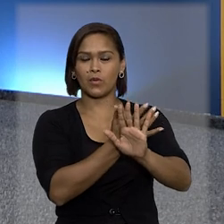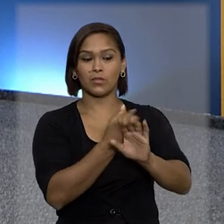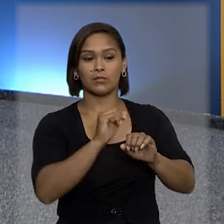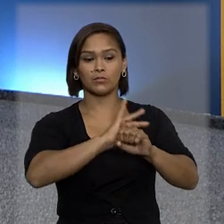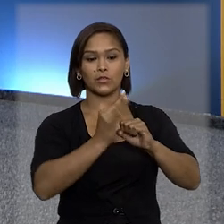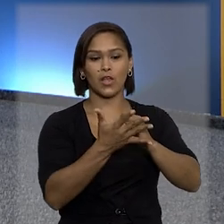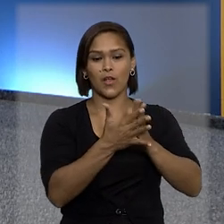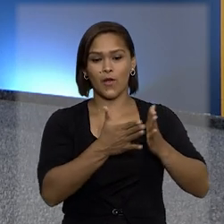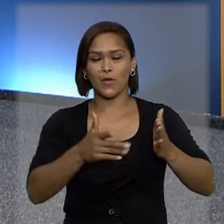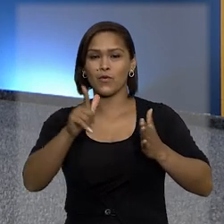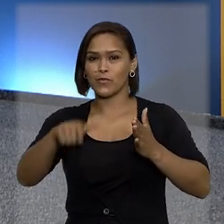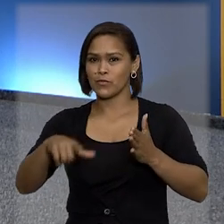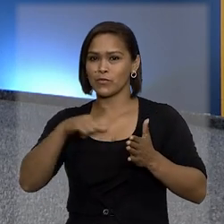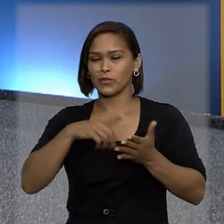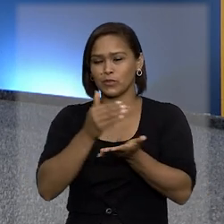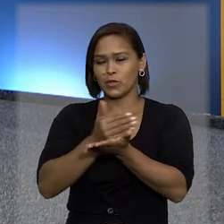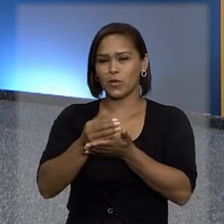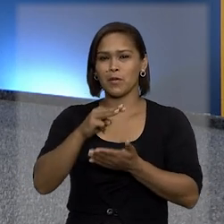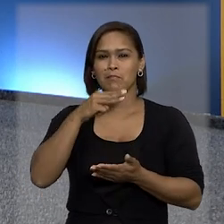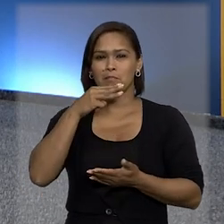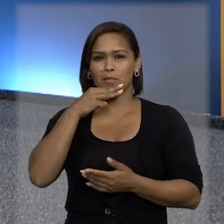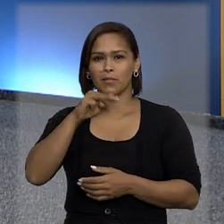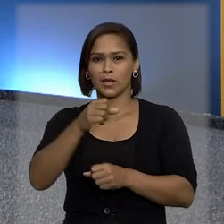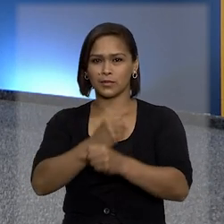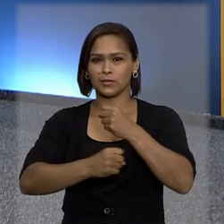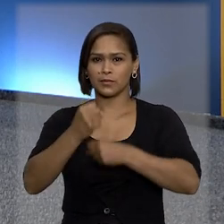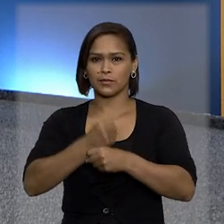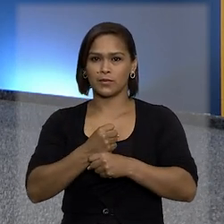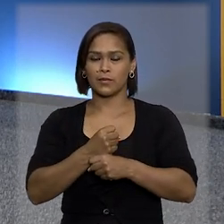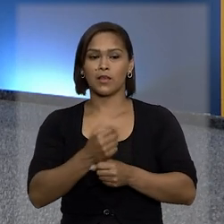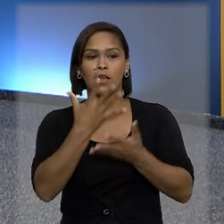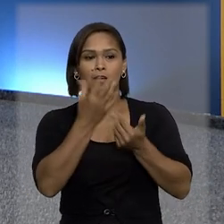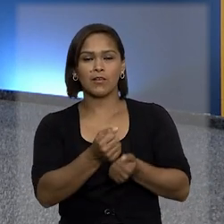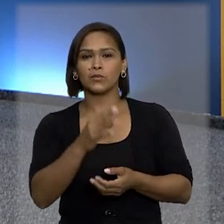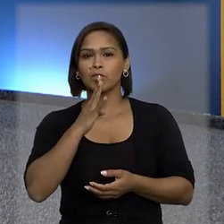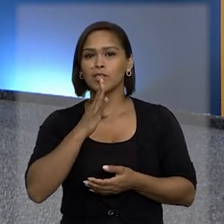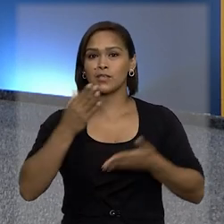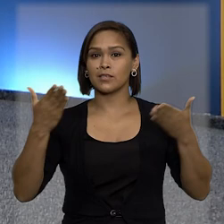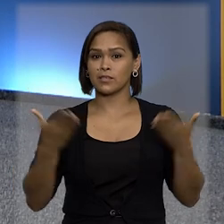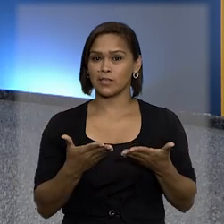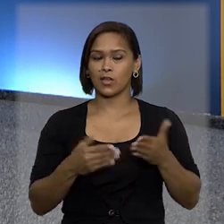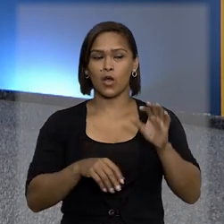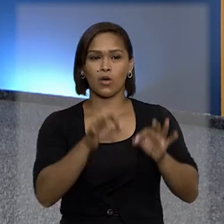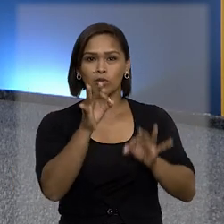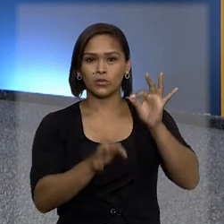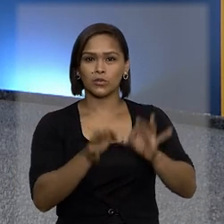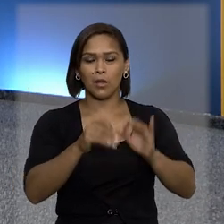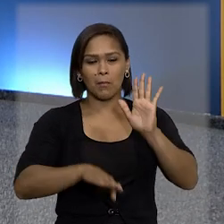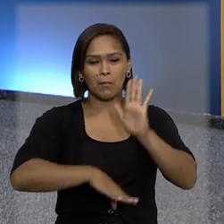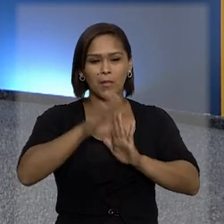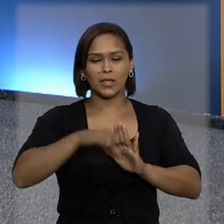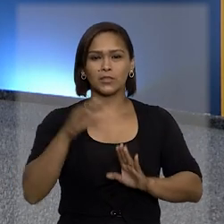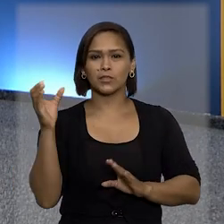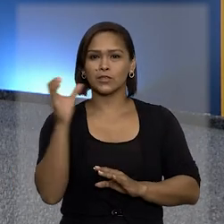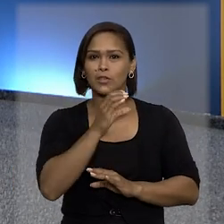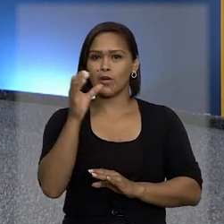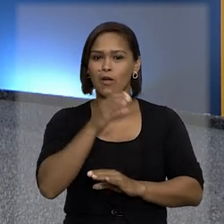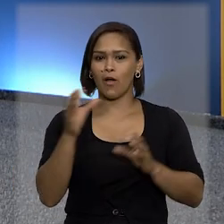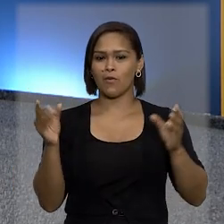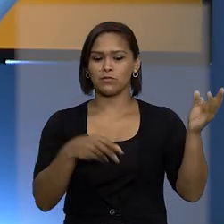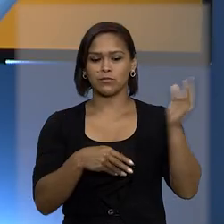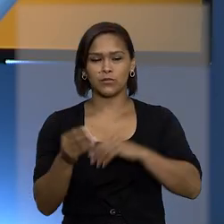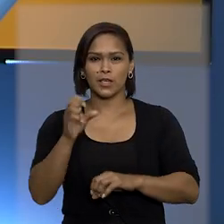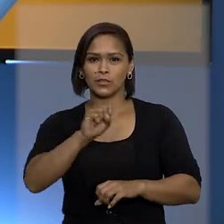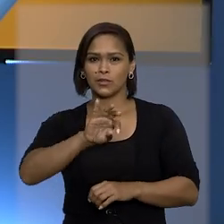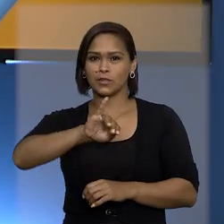razão da Covid-19, em março do ano passado. Vamos conhecer agora os julgamentos mais recentes do tribunal.